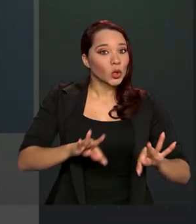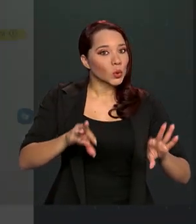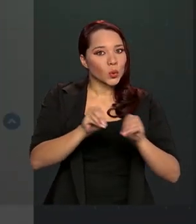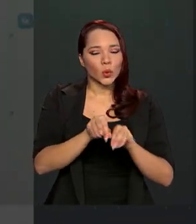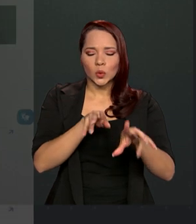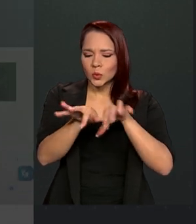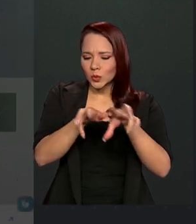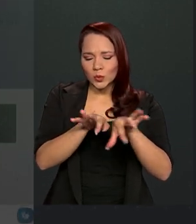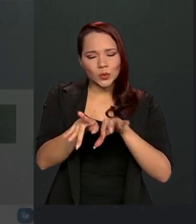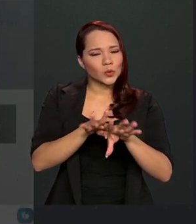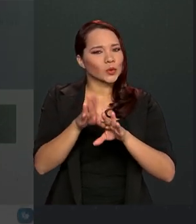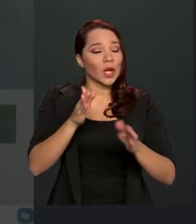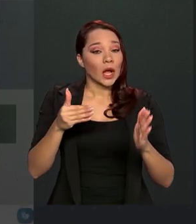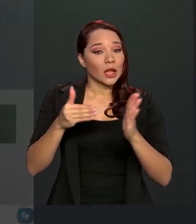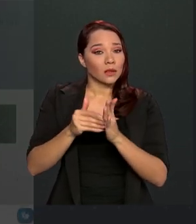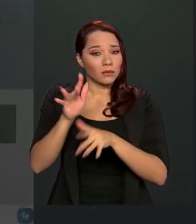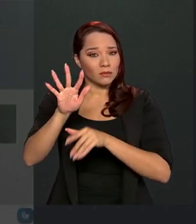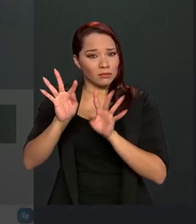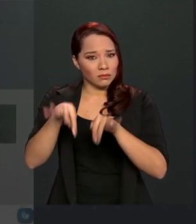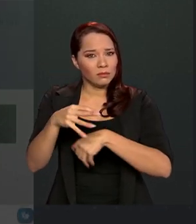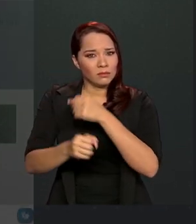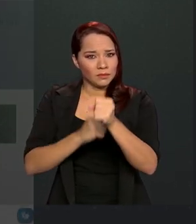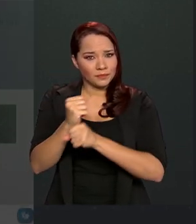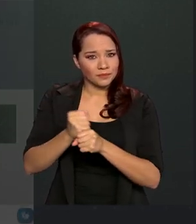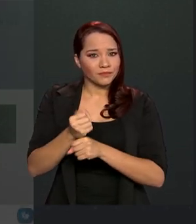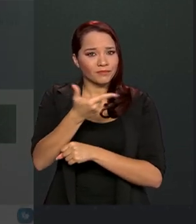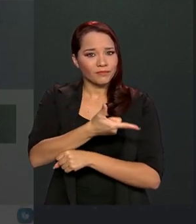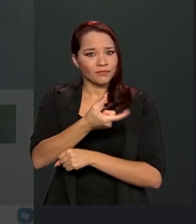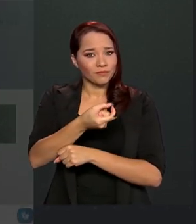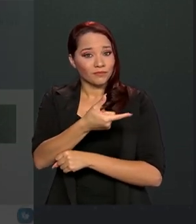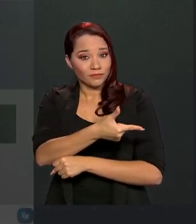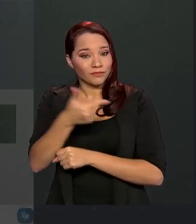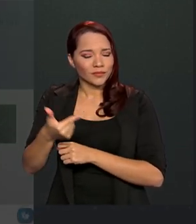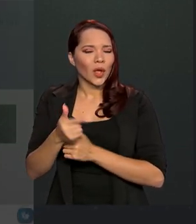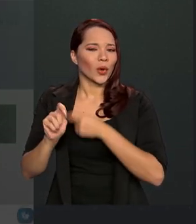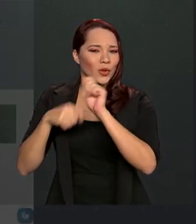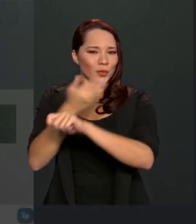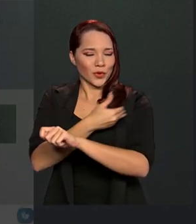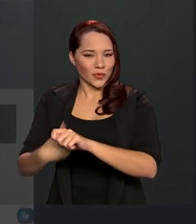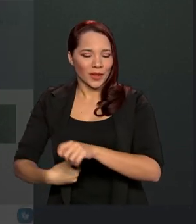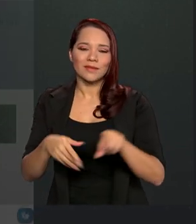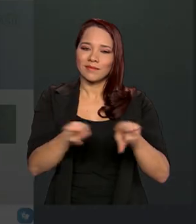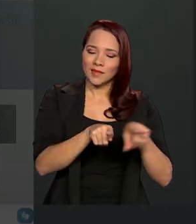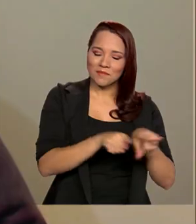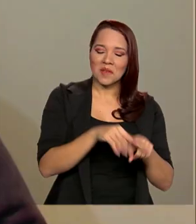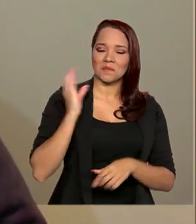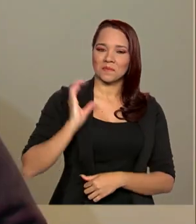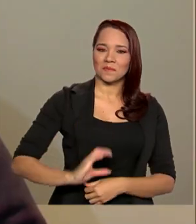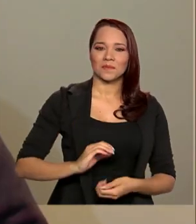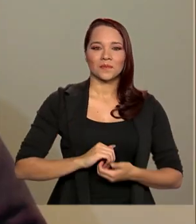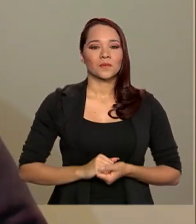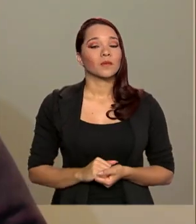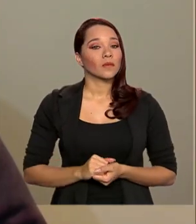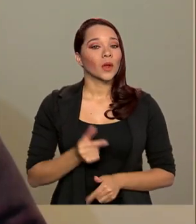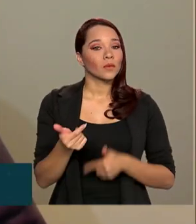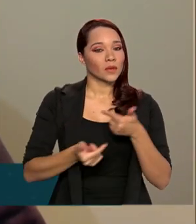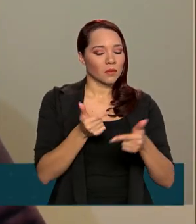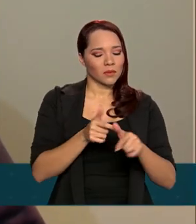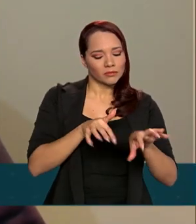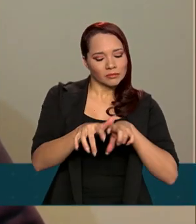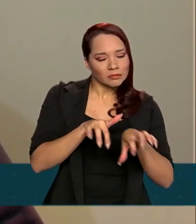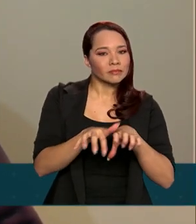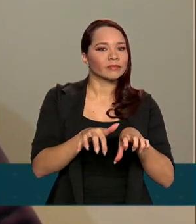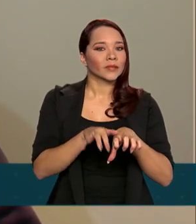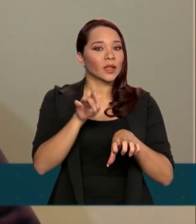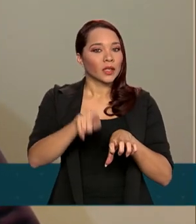serviços públicos até o final de 2022. Economia para o governo e para o cidadão. O serviço digital é em média